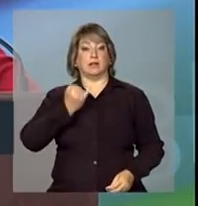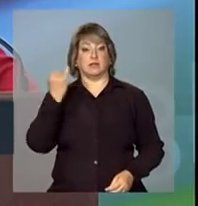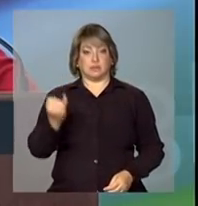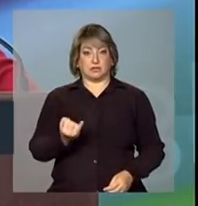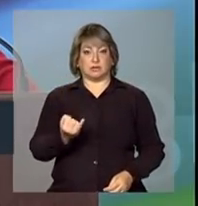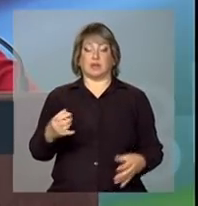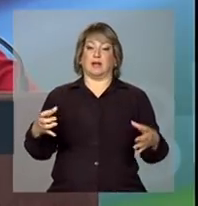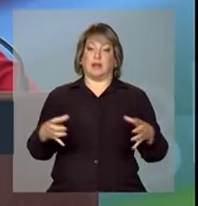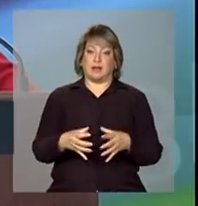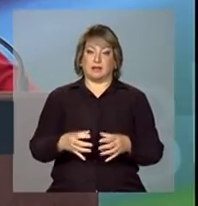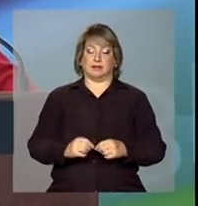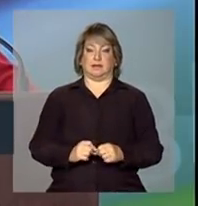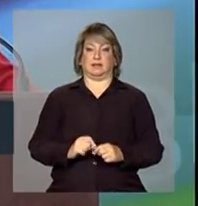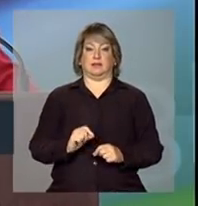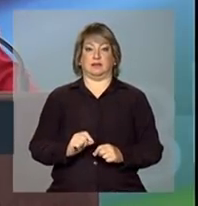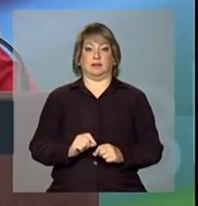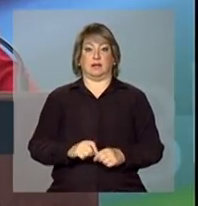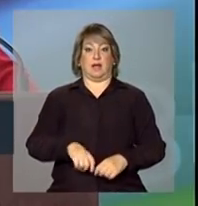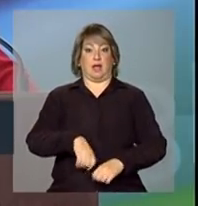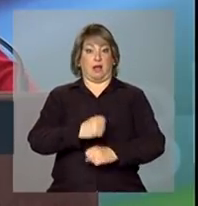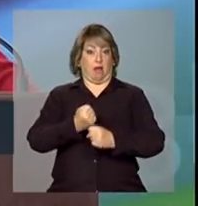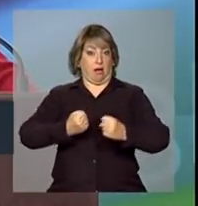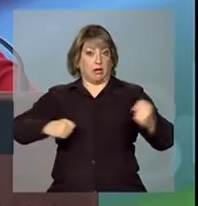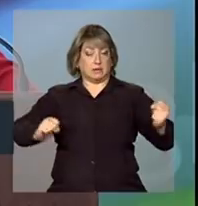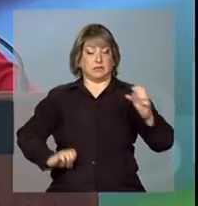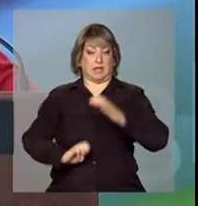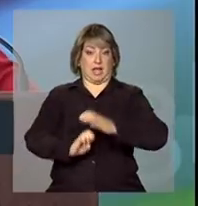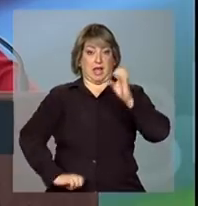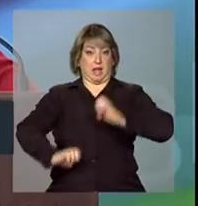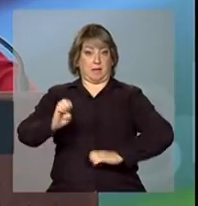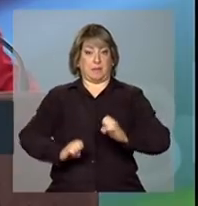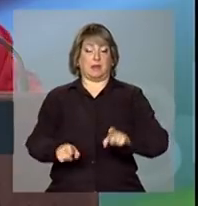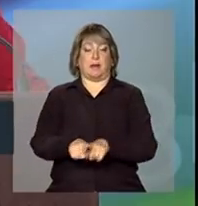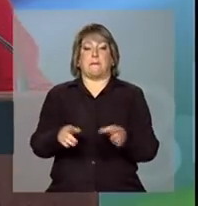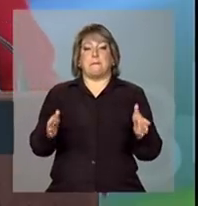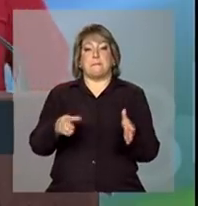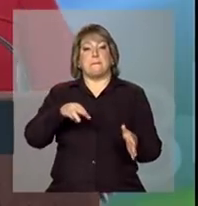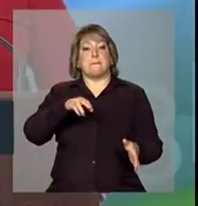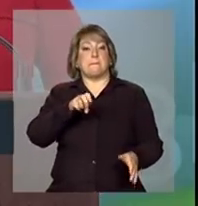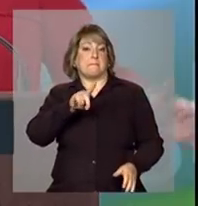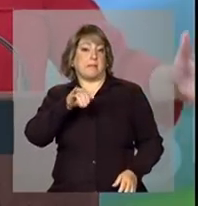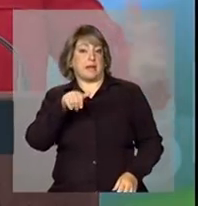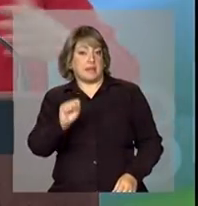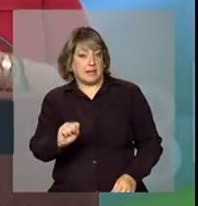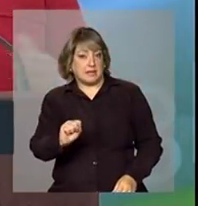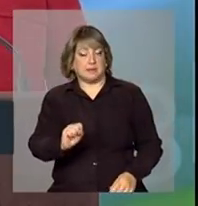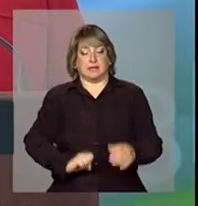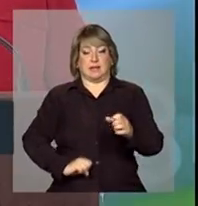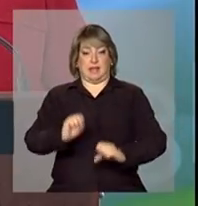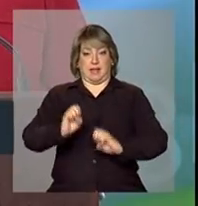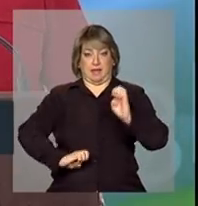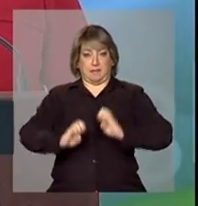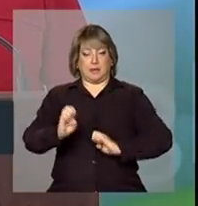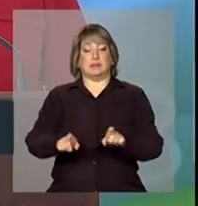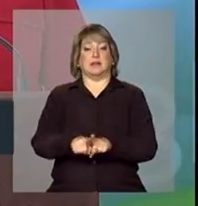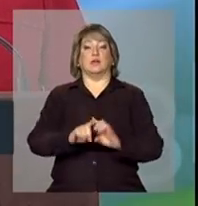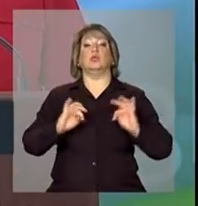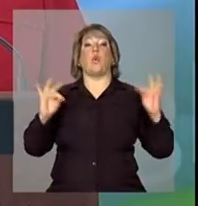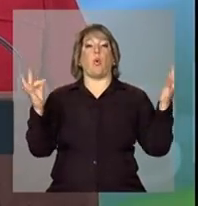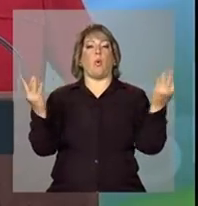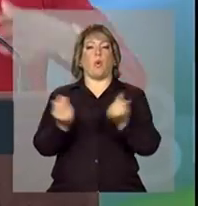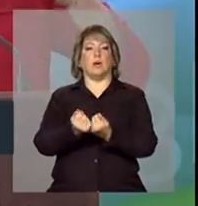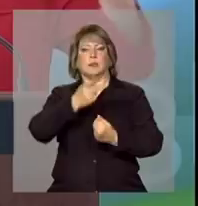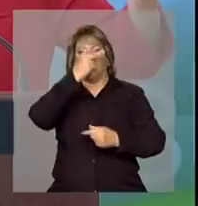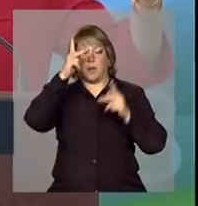entre grandes empresas, entre médias empresas e toda a população de